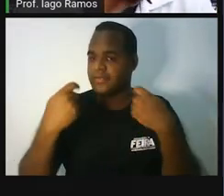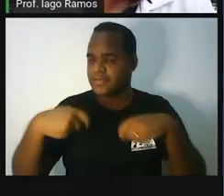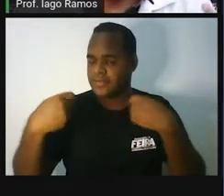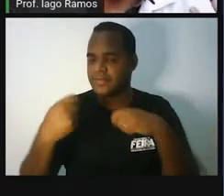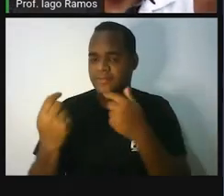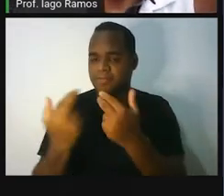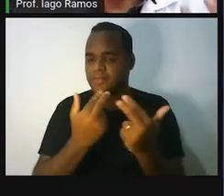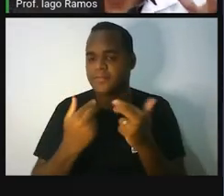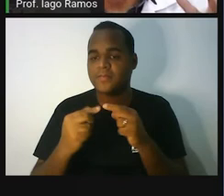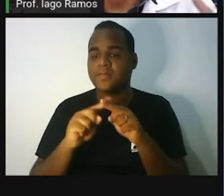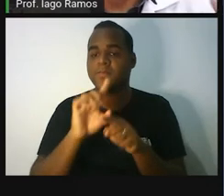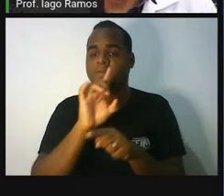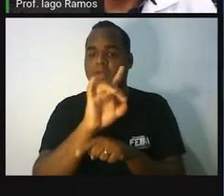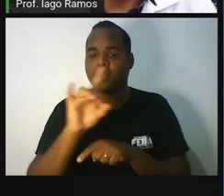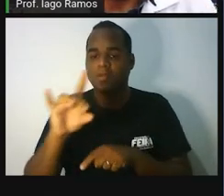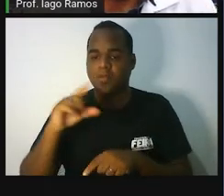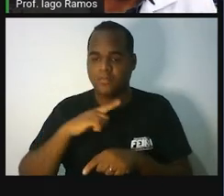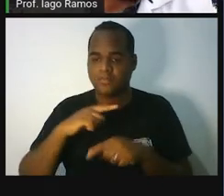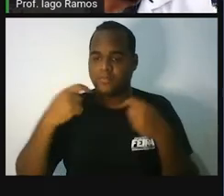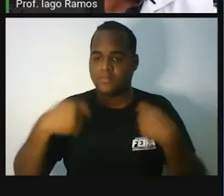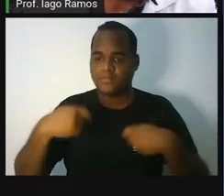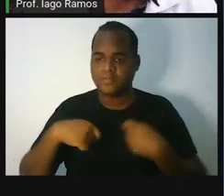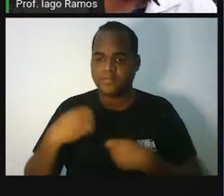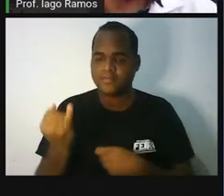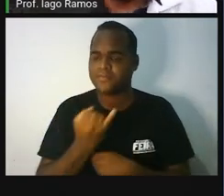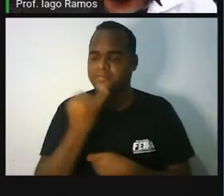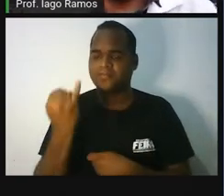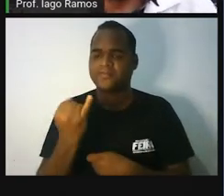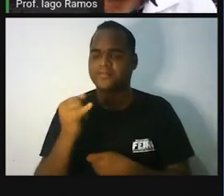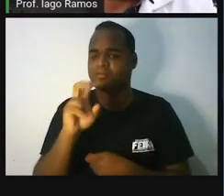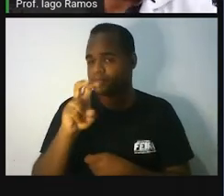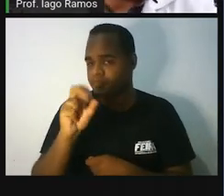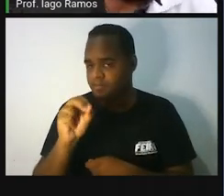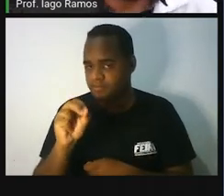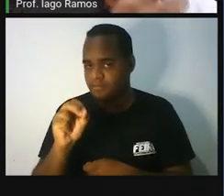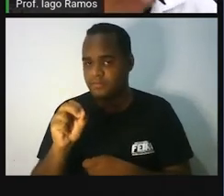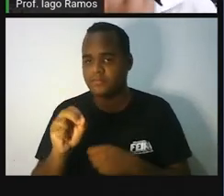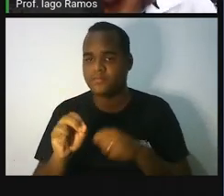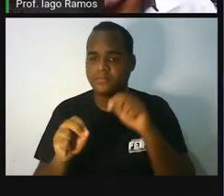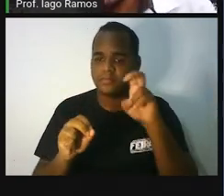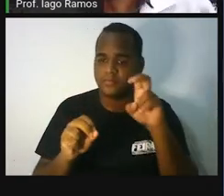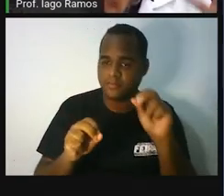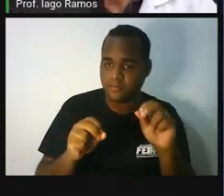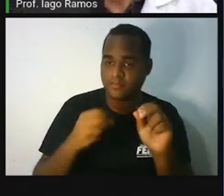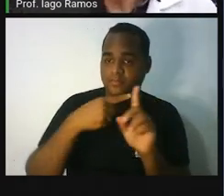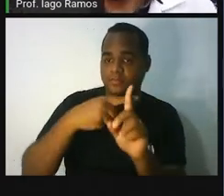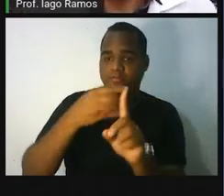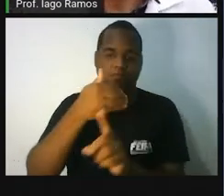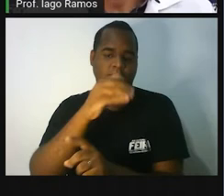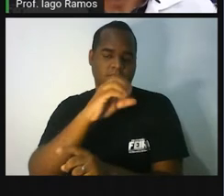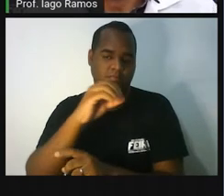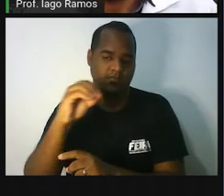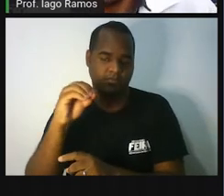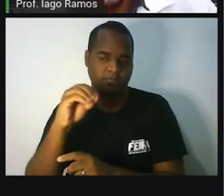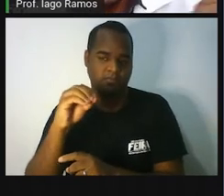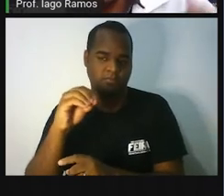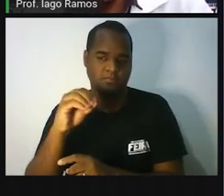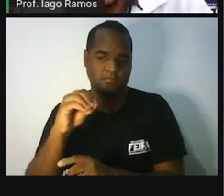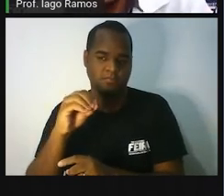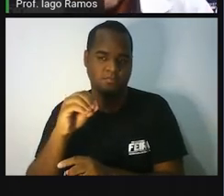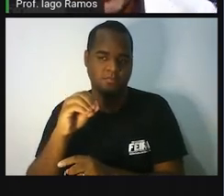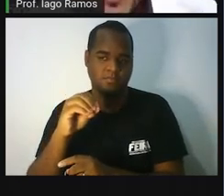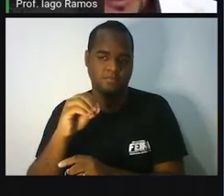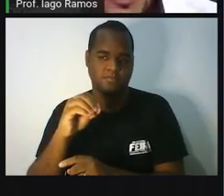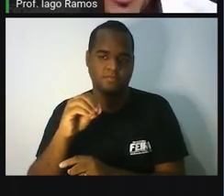100, quanto é que cada uma vai ter de massa? Cada uma vai ter 50, porque 50 mais 50 dá 100. Então,